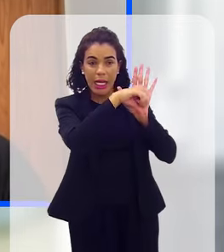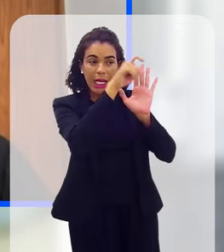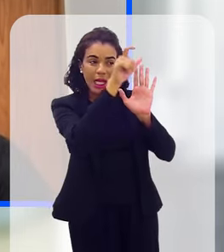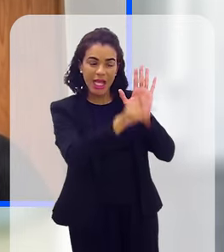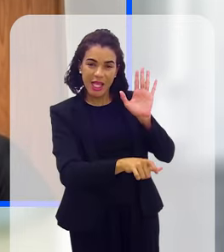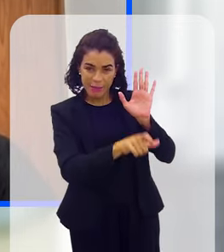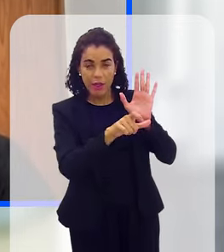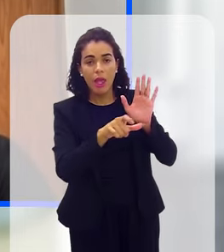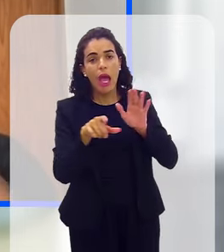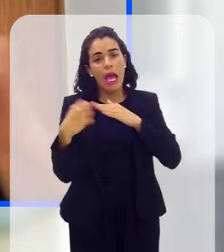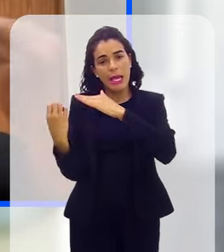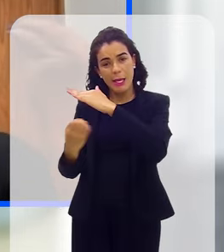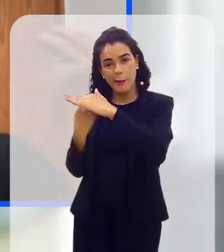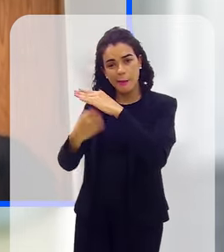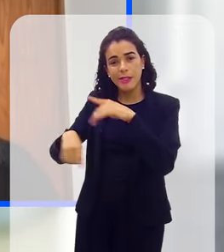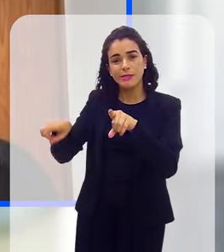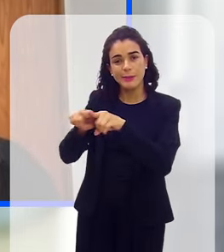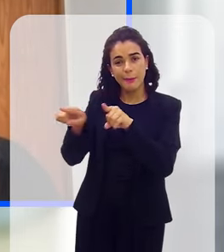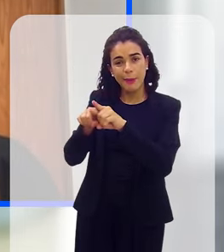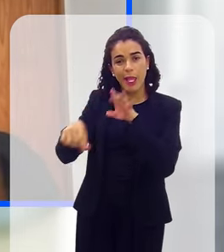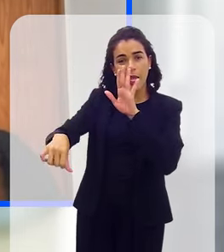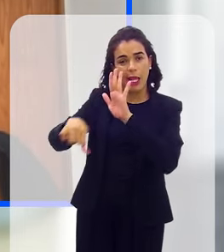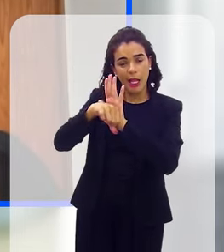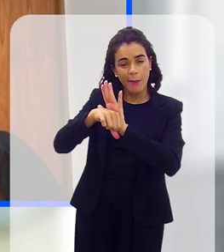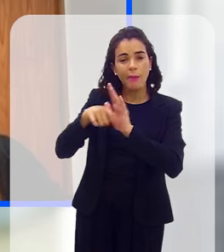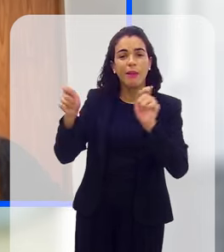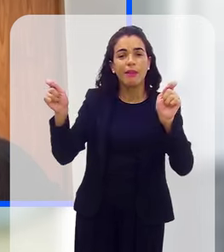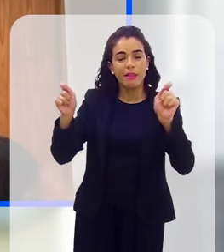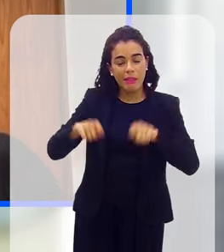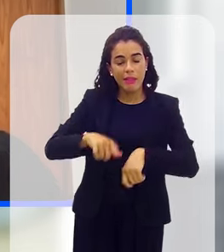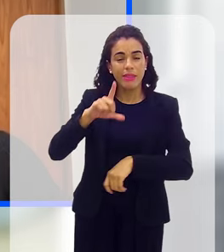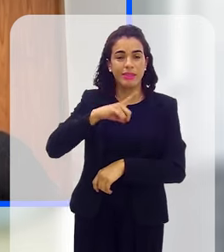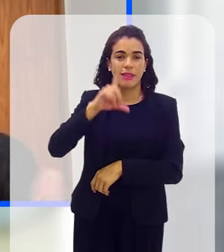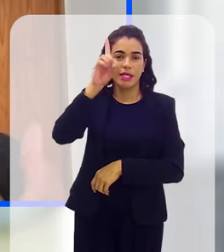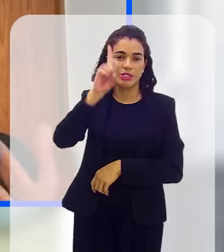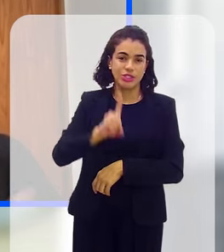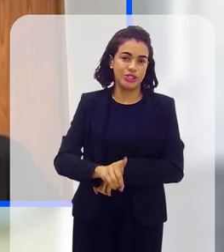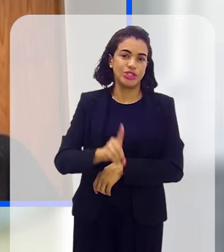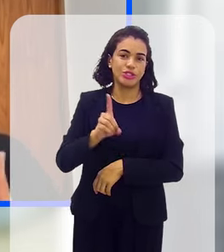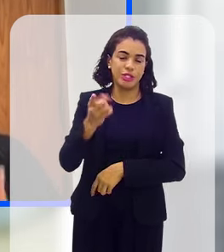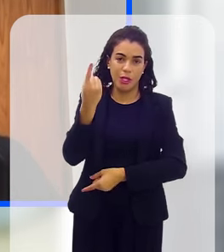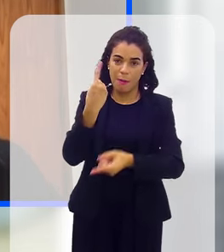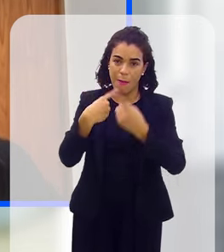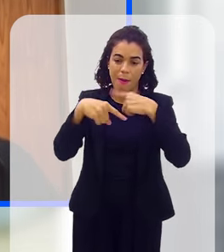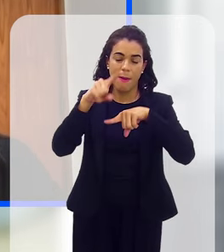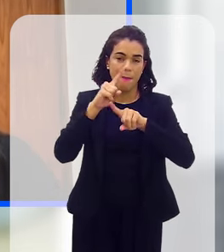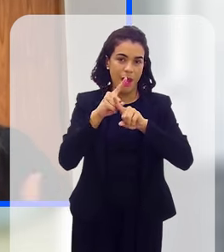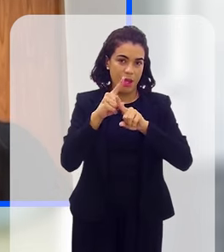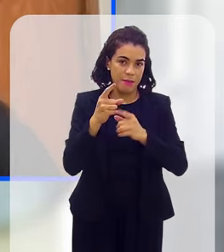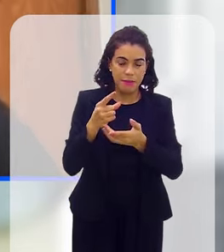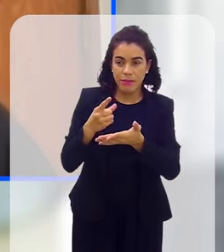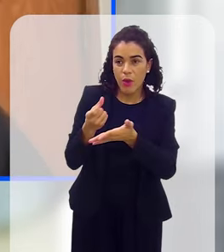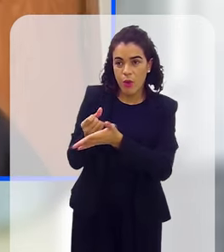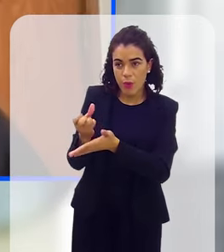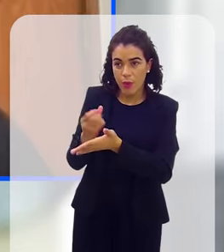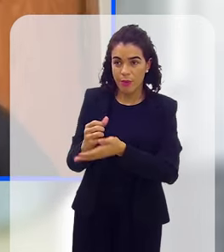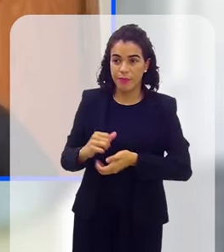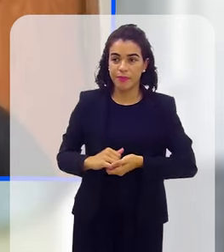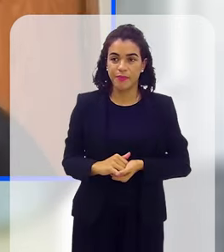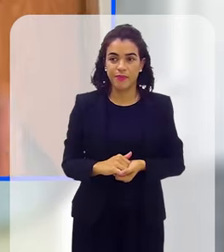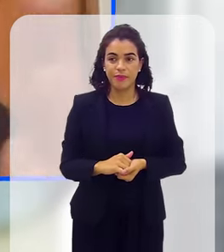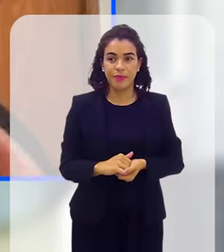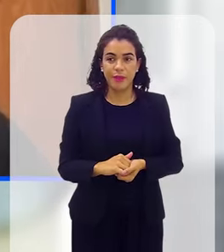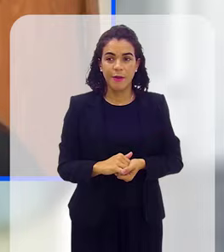ressocializado, as empresas que lá estiveram têm que ser novamente abraçadas pelo consumo, pela sociedade de consumo,